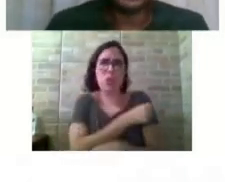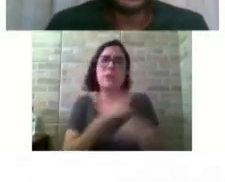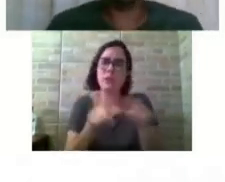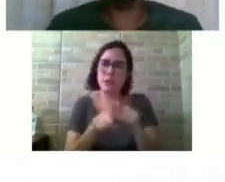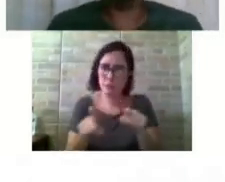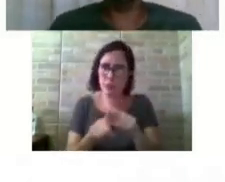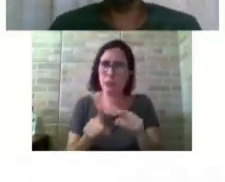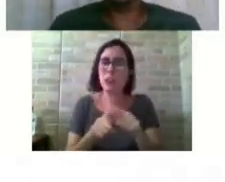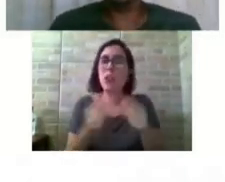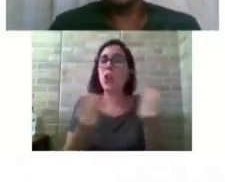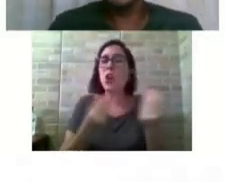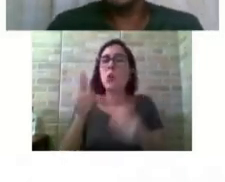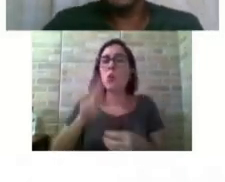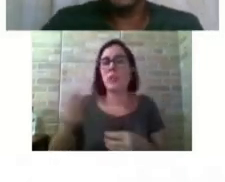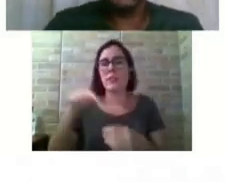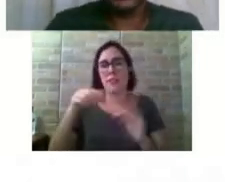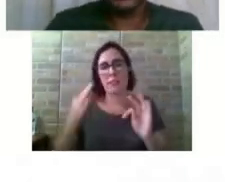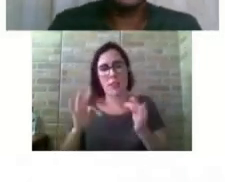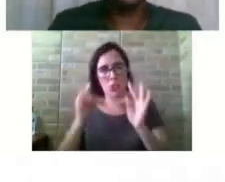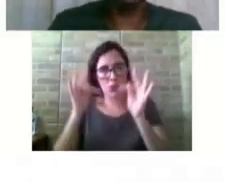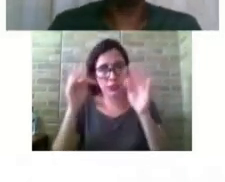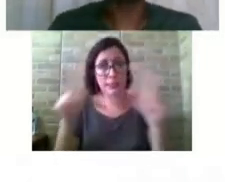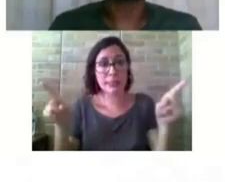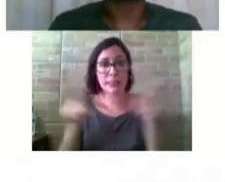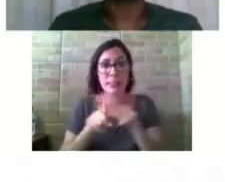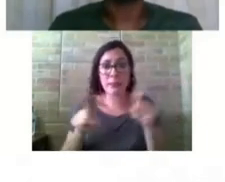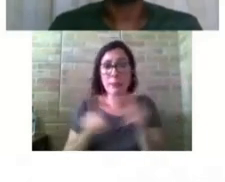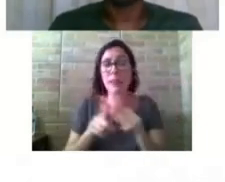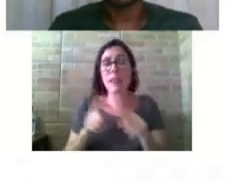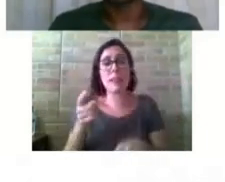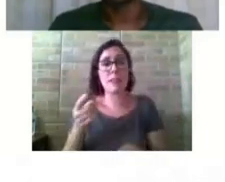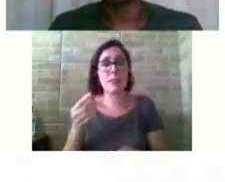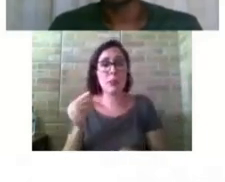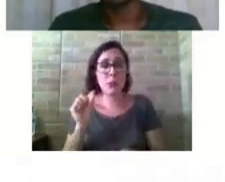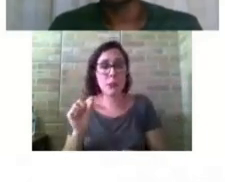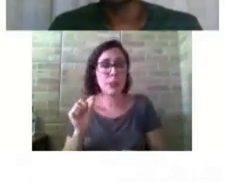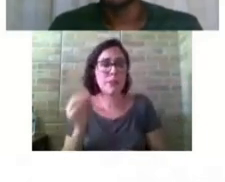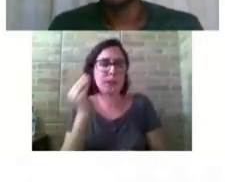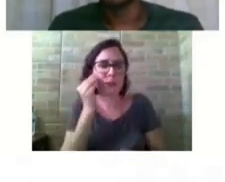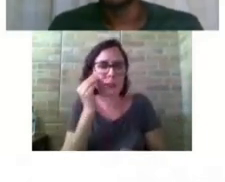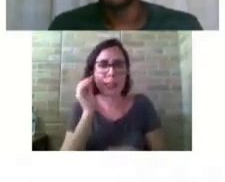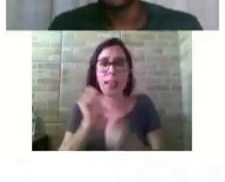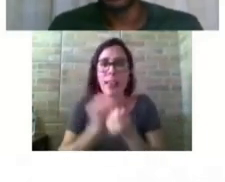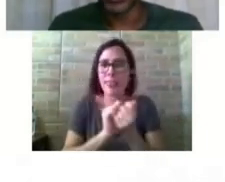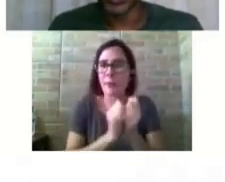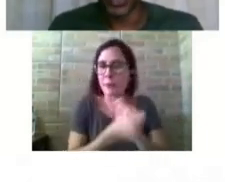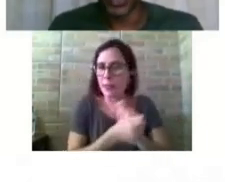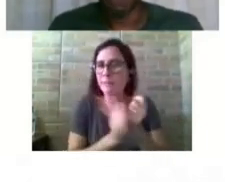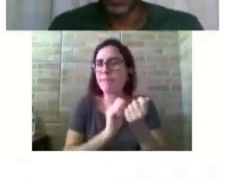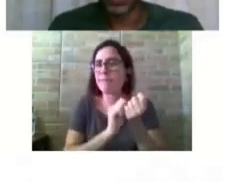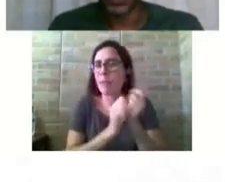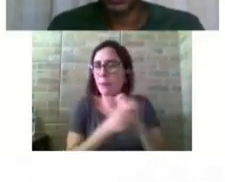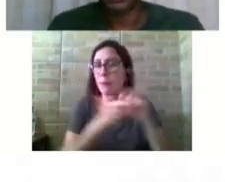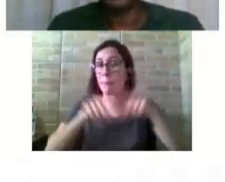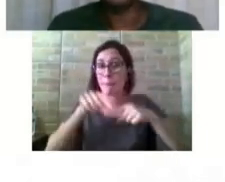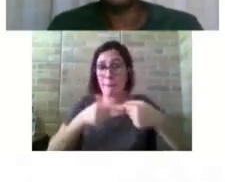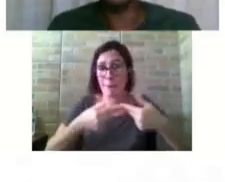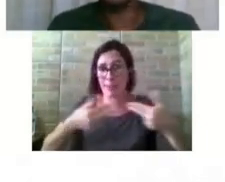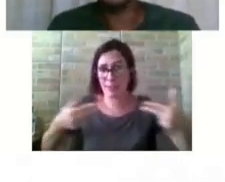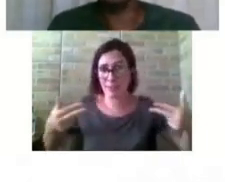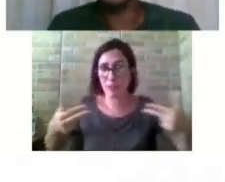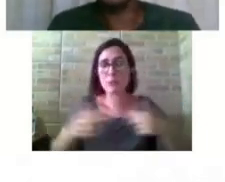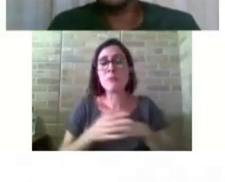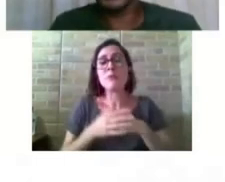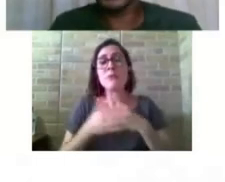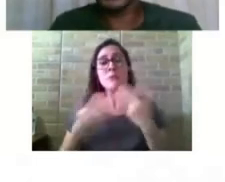uso dessas tecnologias, além de continuar fazendo a adaptação do material. Então, com